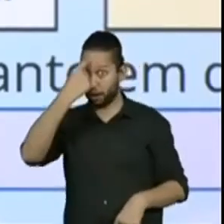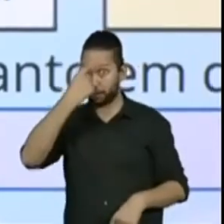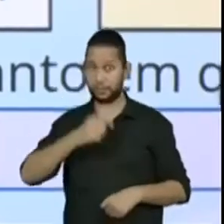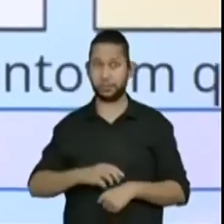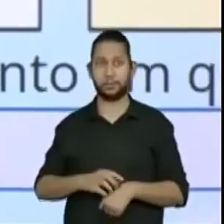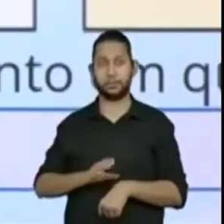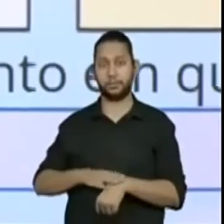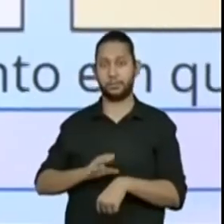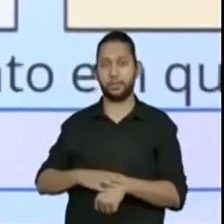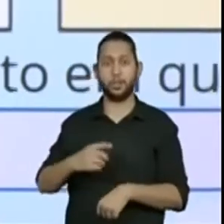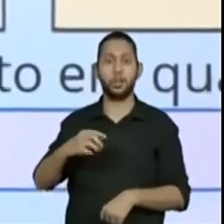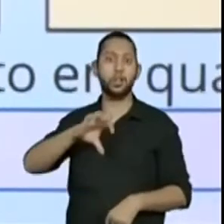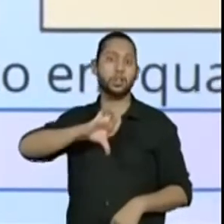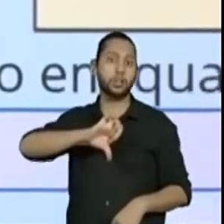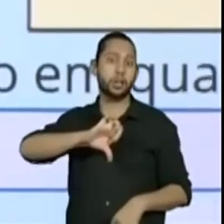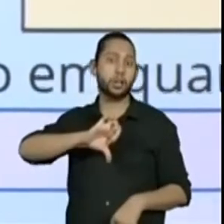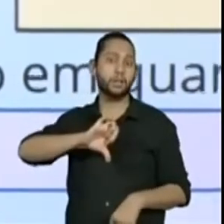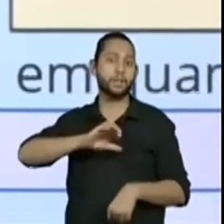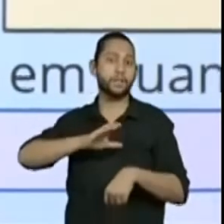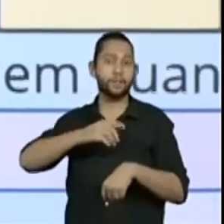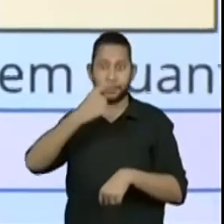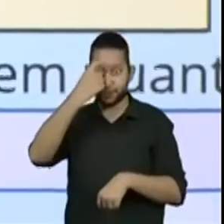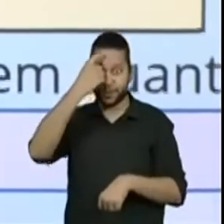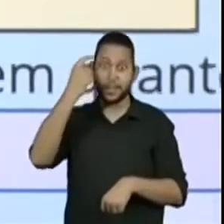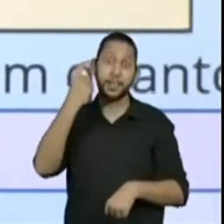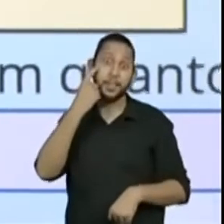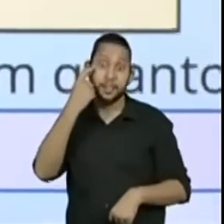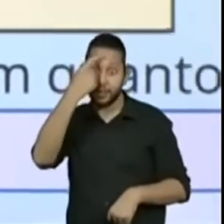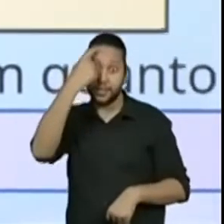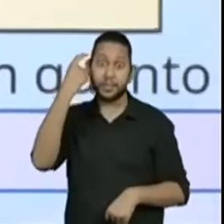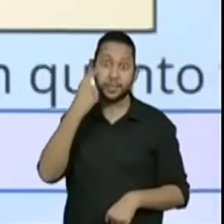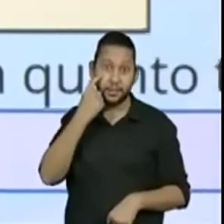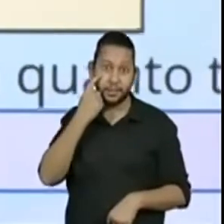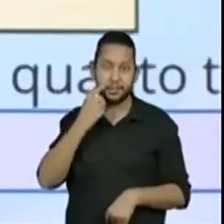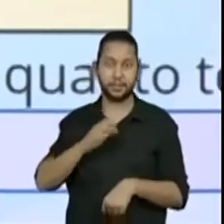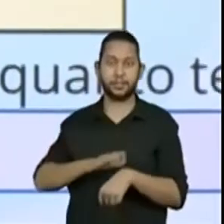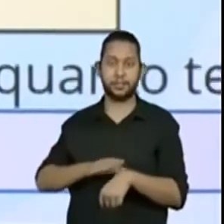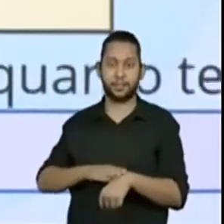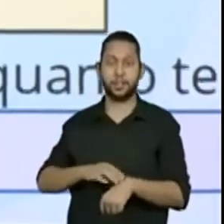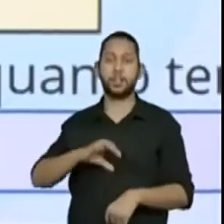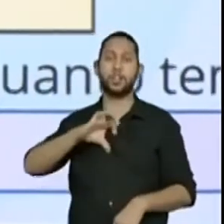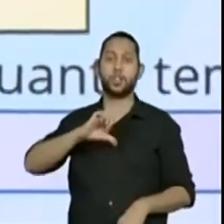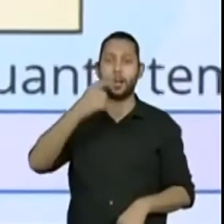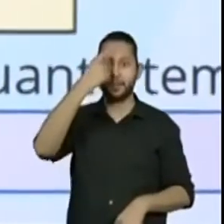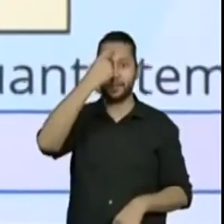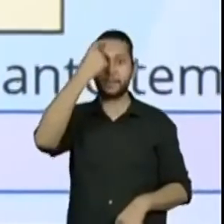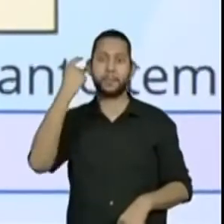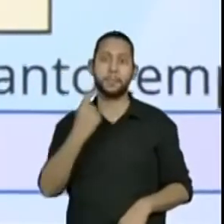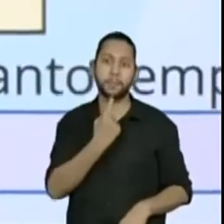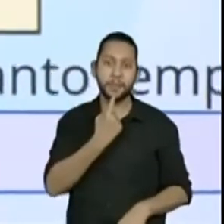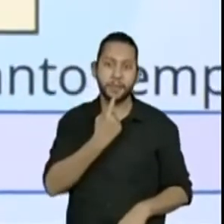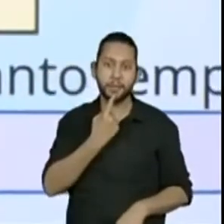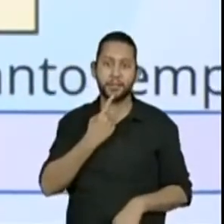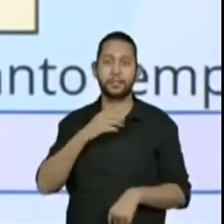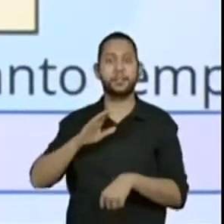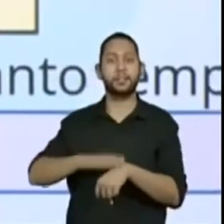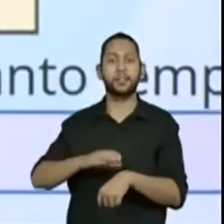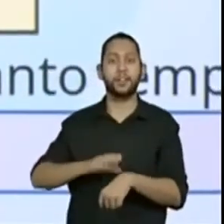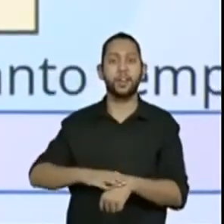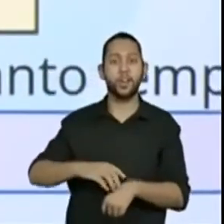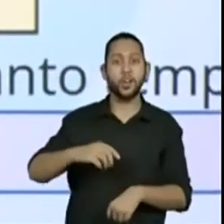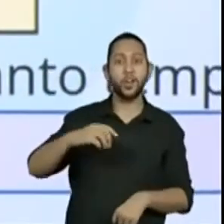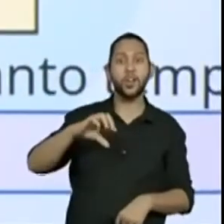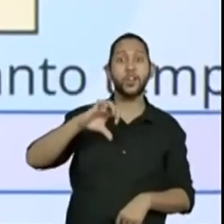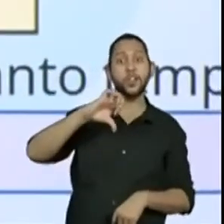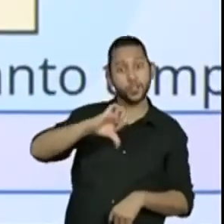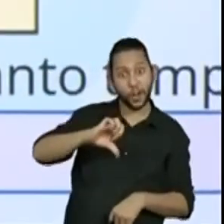Aqui, identifiquei a regularidade. A regularidade é que ele pula de 15 em 15 minutos. O último horário